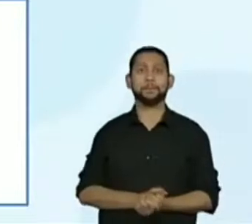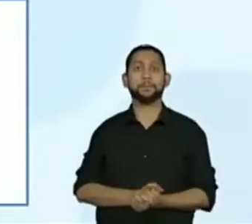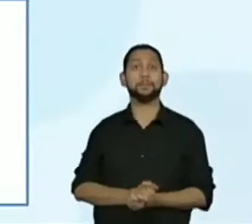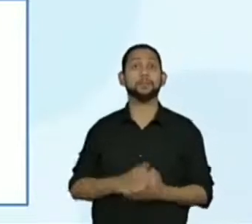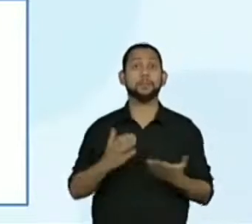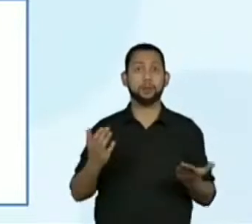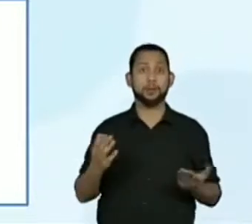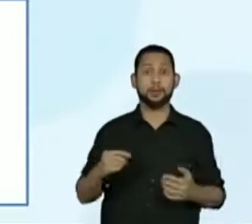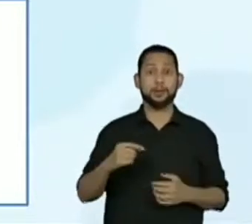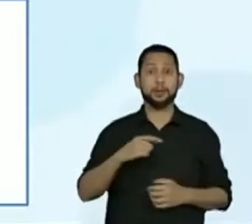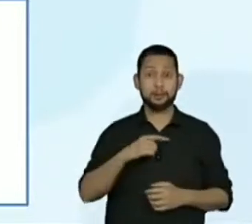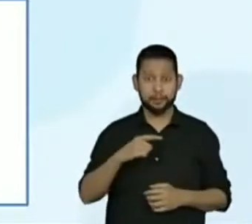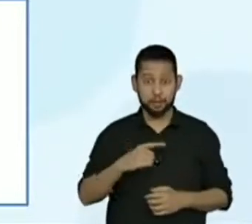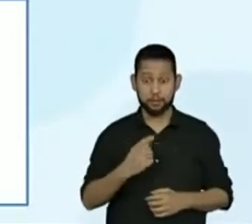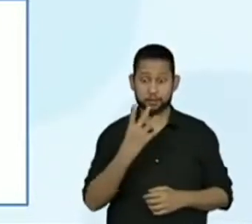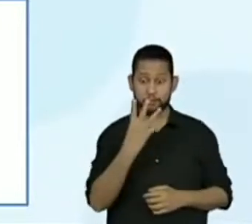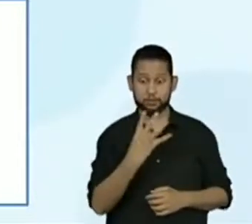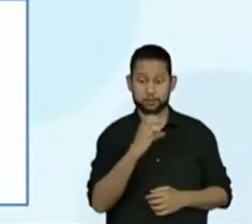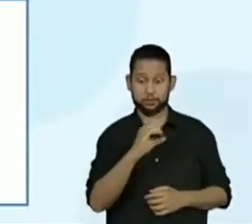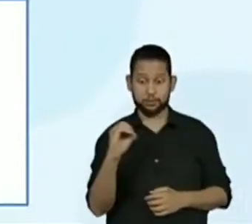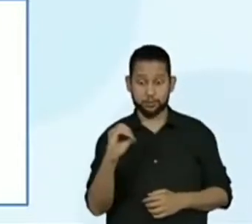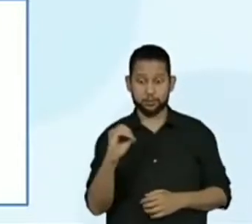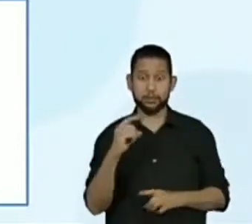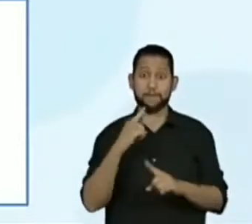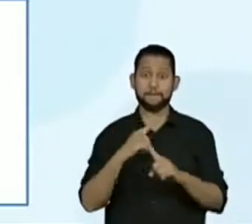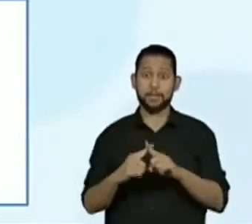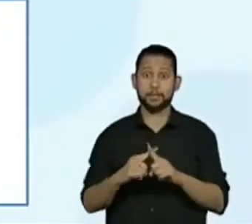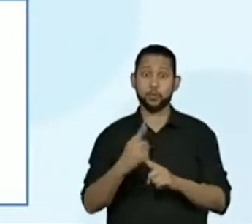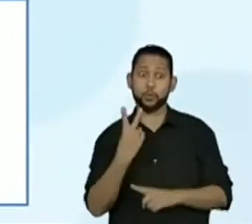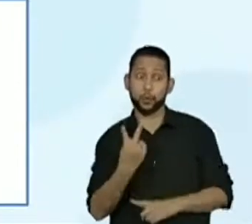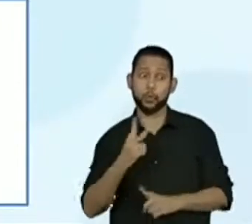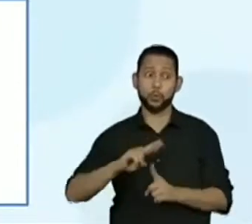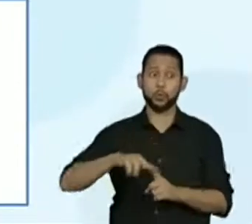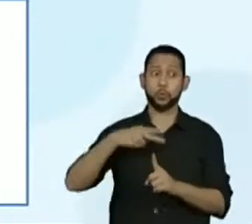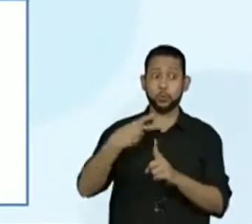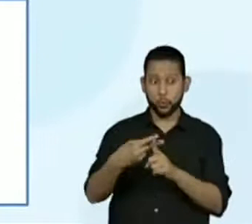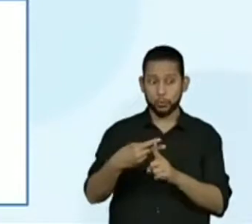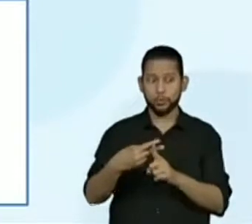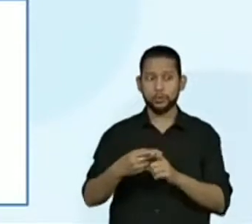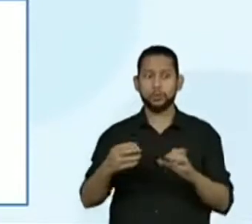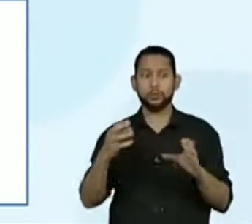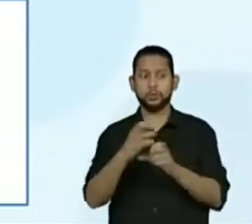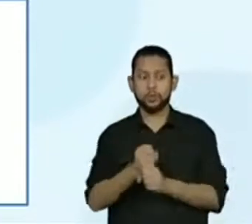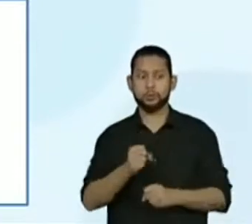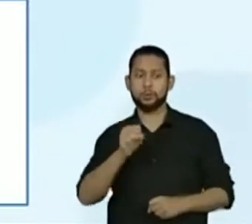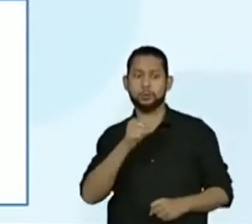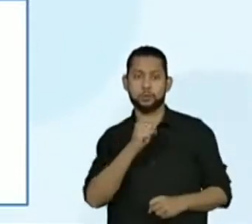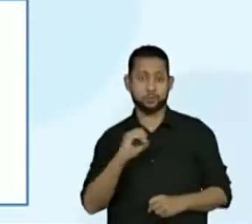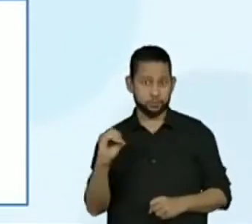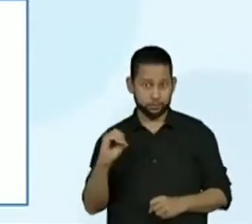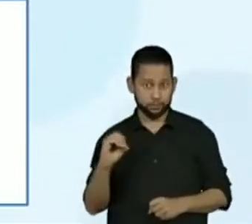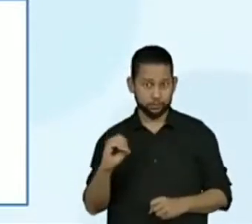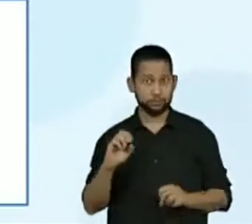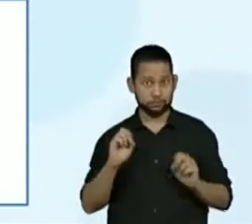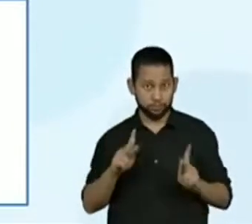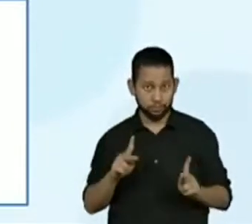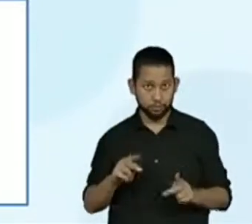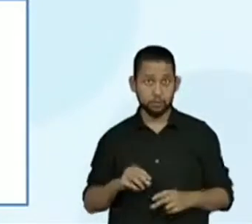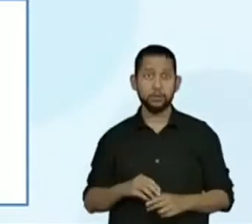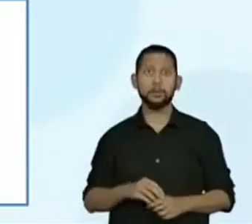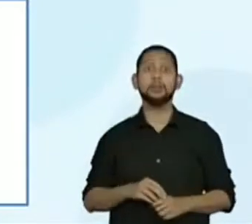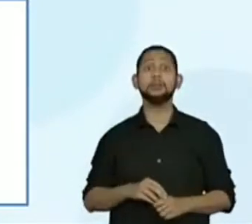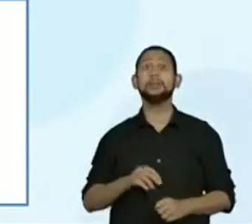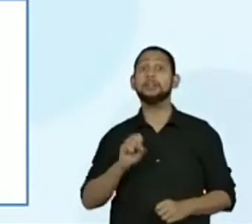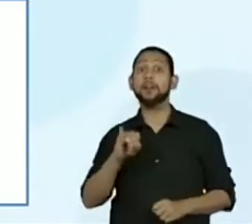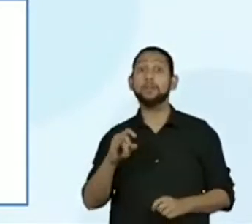400 gramas vezes 2, eu vou obter 800. Muito bem. Usando lá